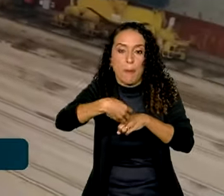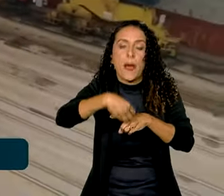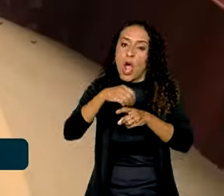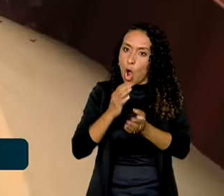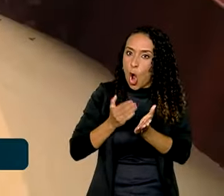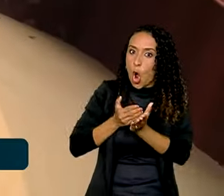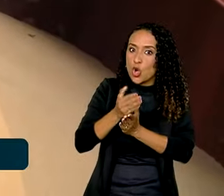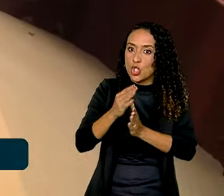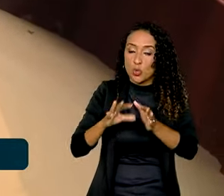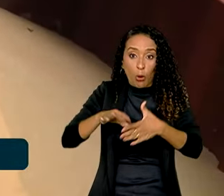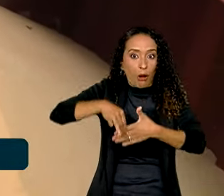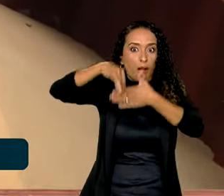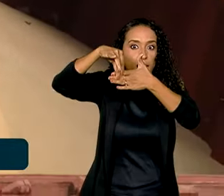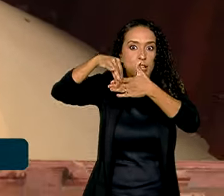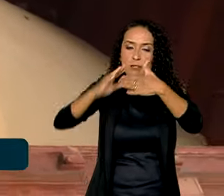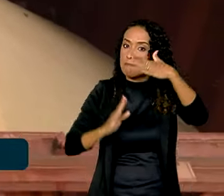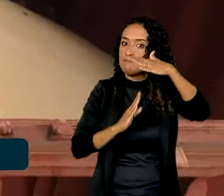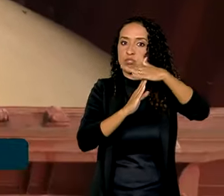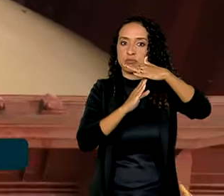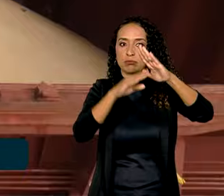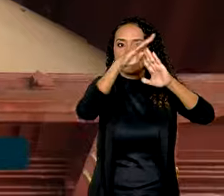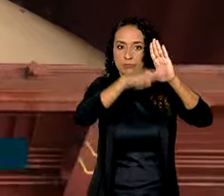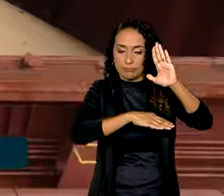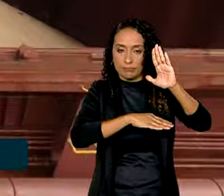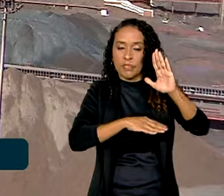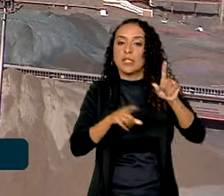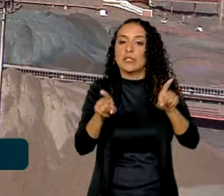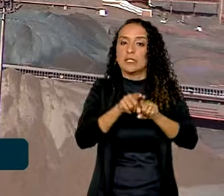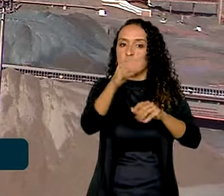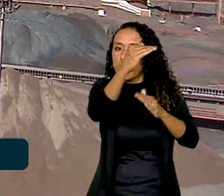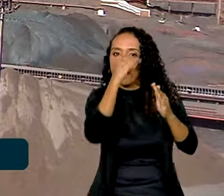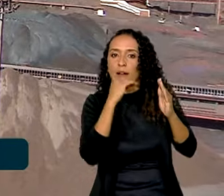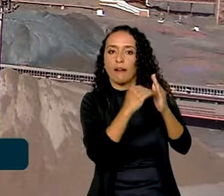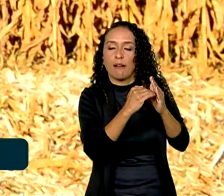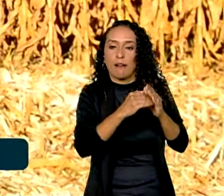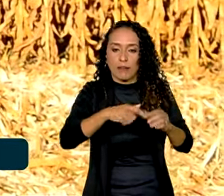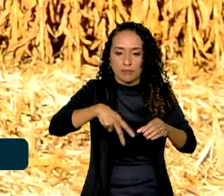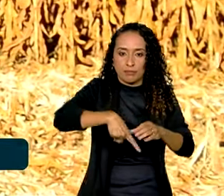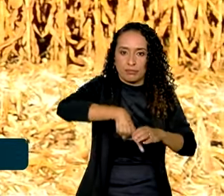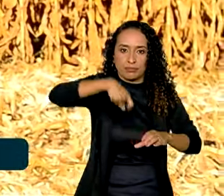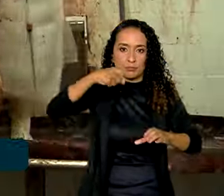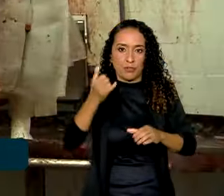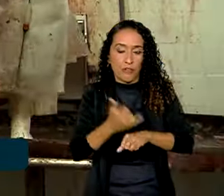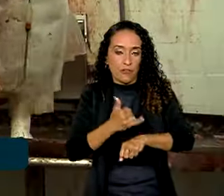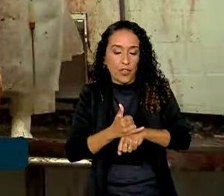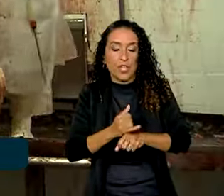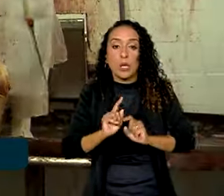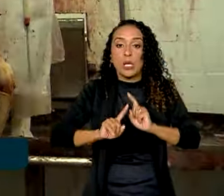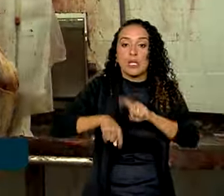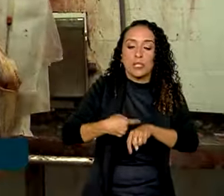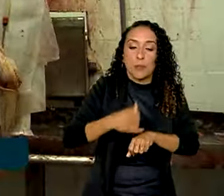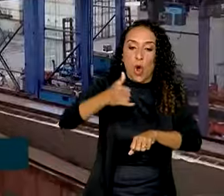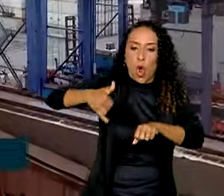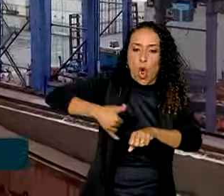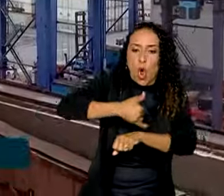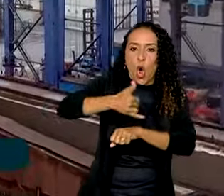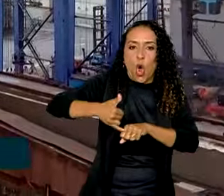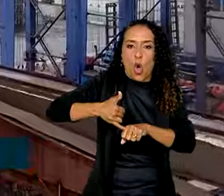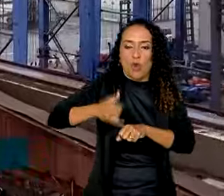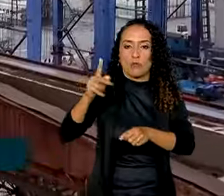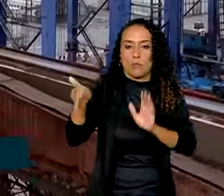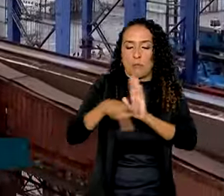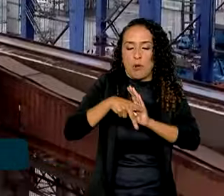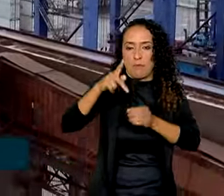liderando e estiveram no topo da nossa lista, seguidas as exportações de minério de ferro e depois de óleos brutos de